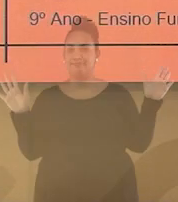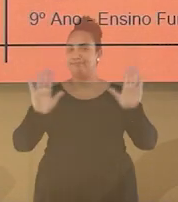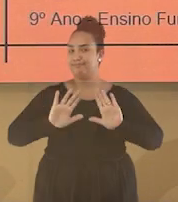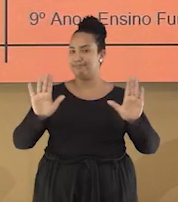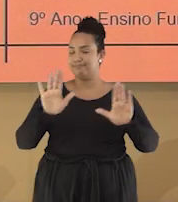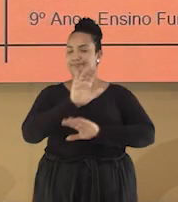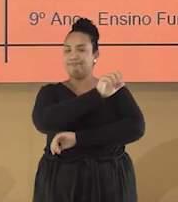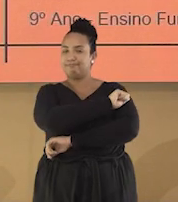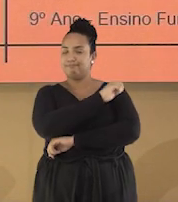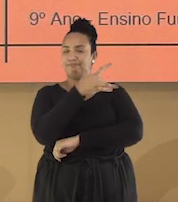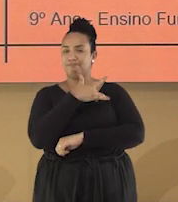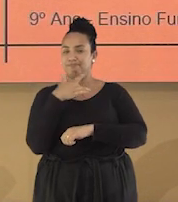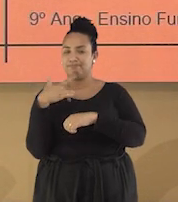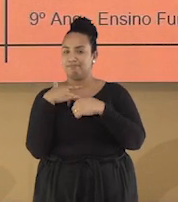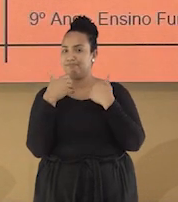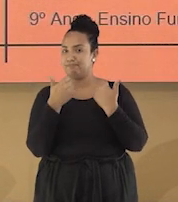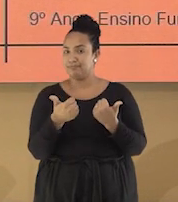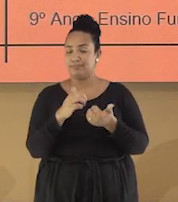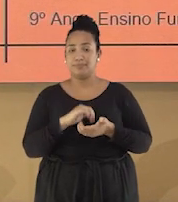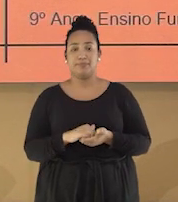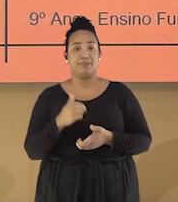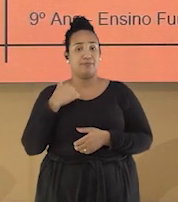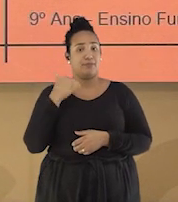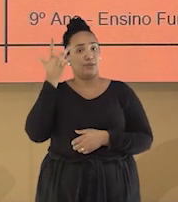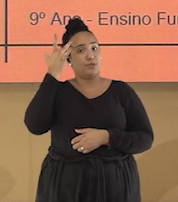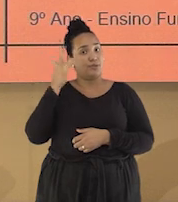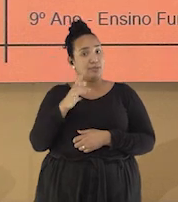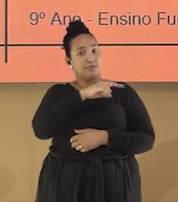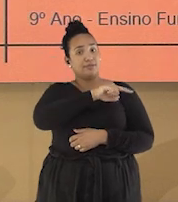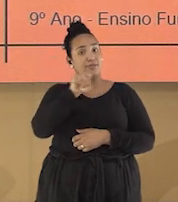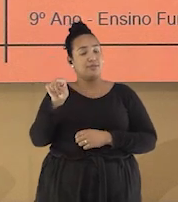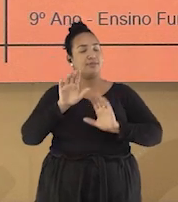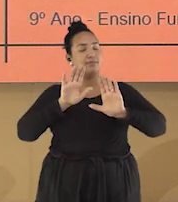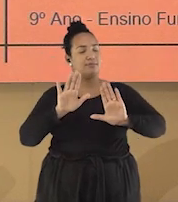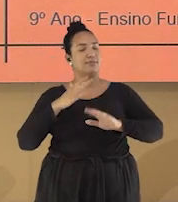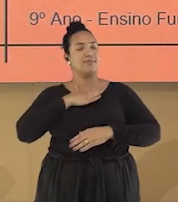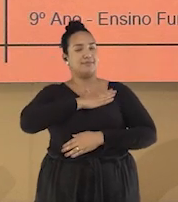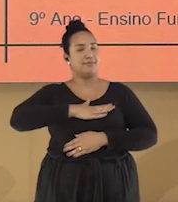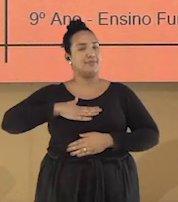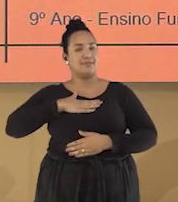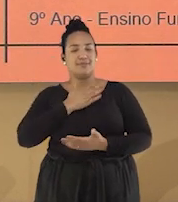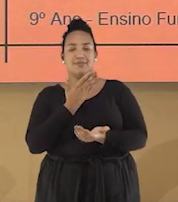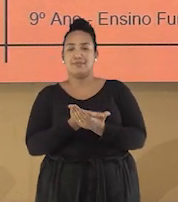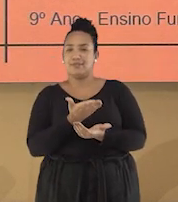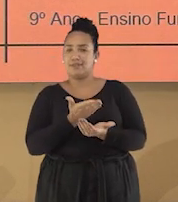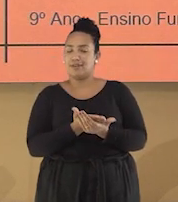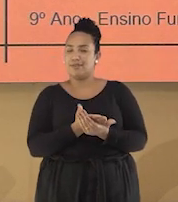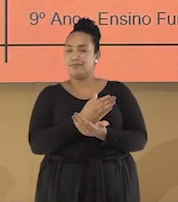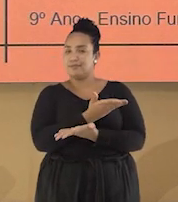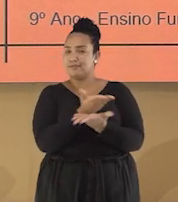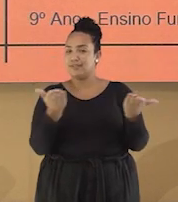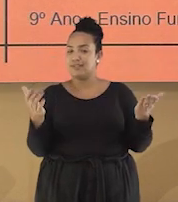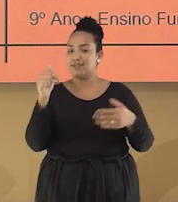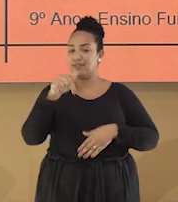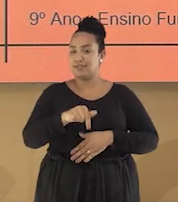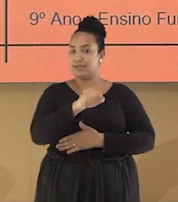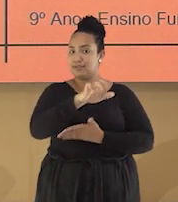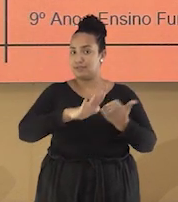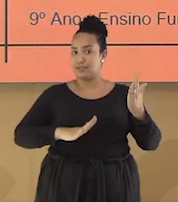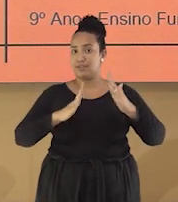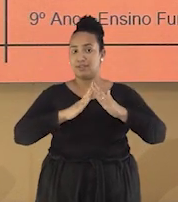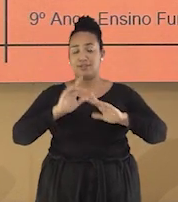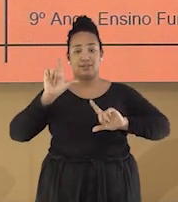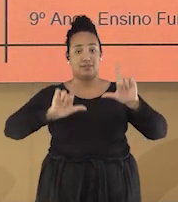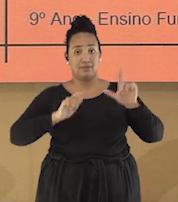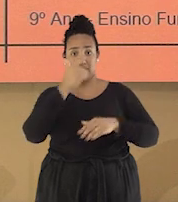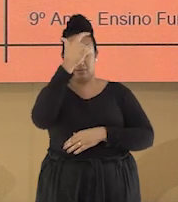Olá estudantes, tudo bem com vocês? Eu não sei vocês, mas eu já estava com muita saudade de dar uma aula para vocês aqui no Dever em Casa na TV. Eu